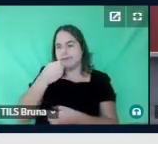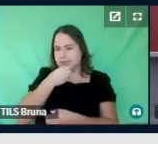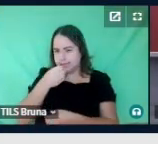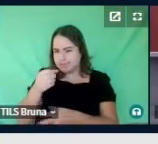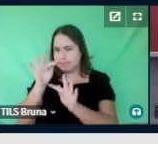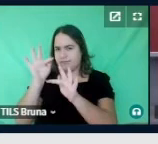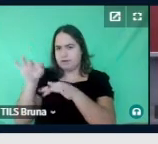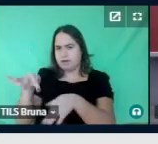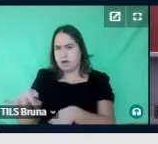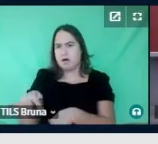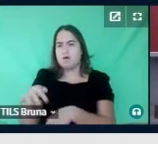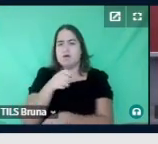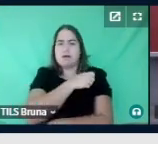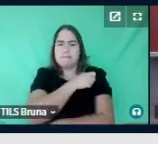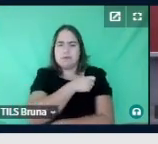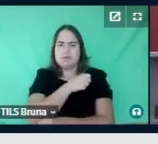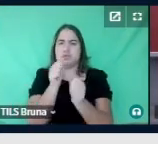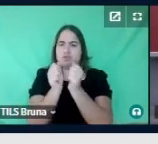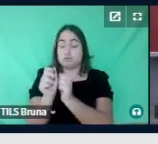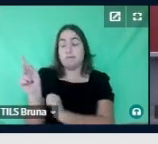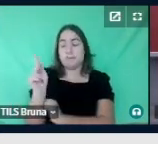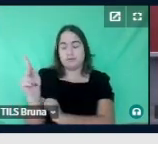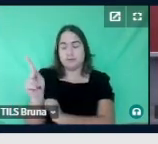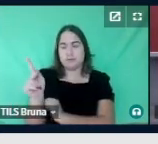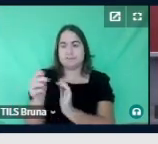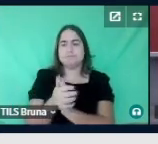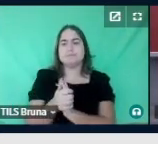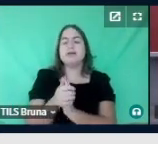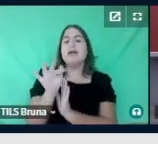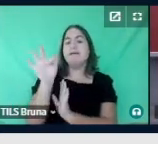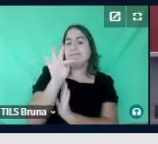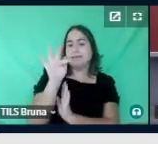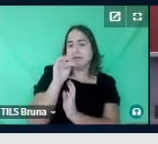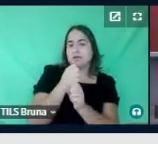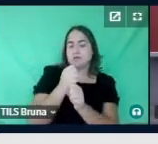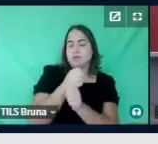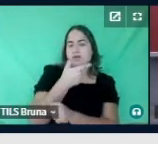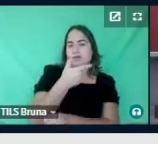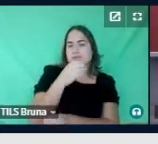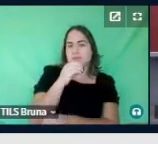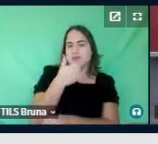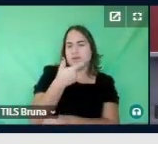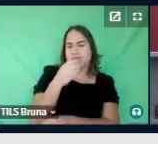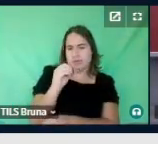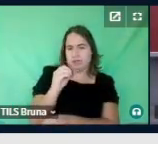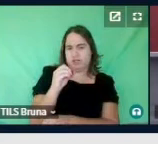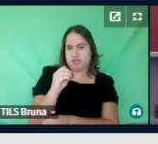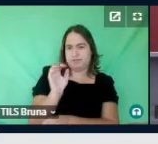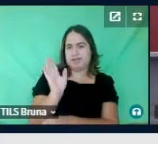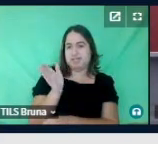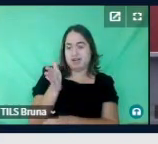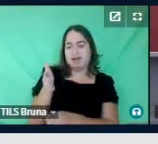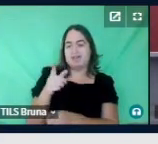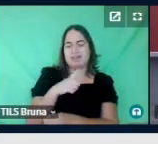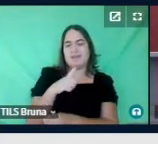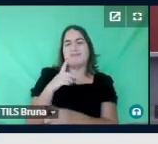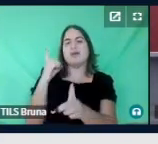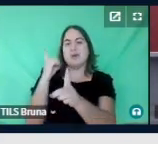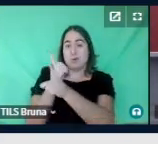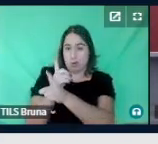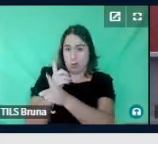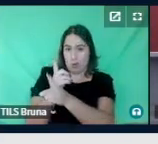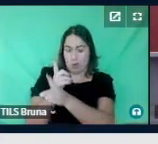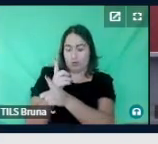professora e a aprendiz. Em fevereiro de 2020, foi promovido um encontro entre a